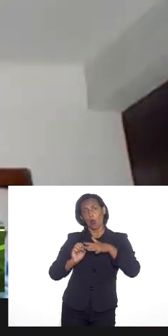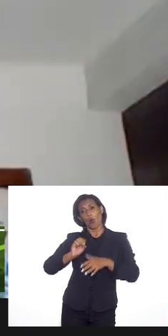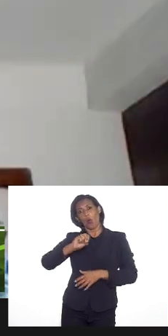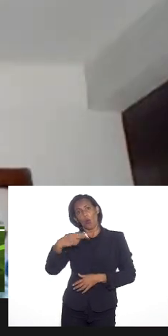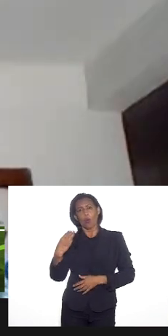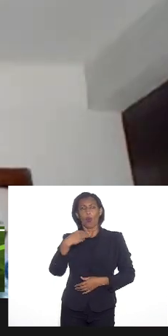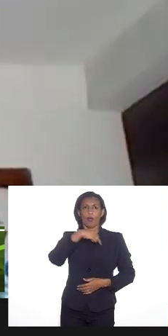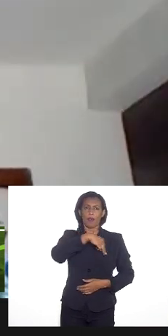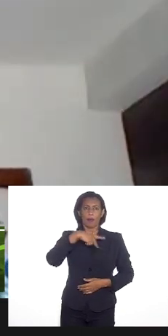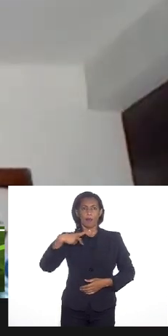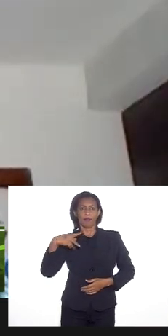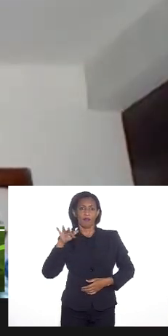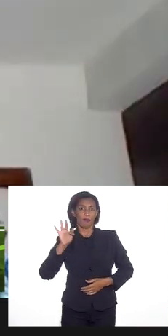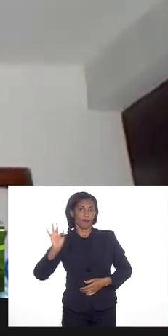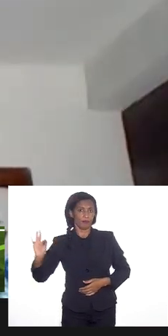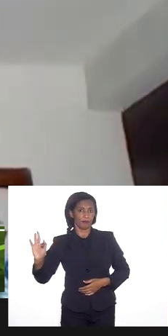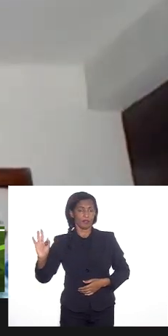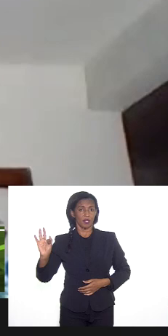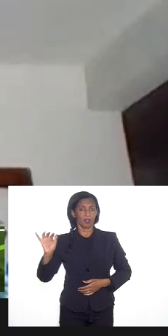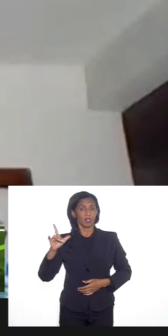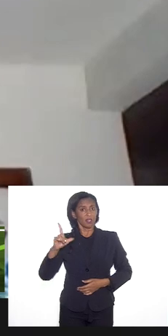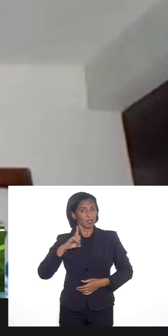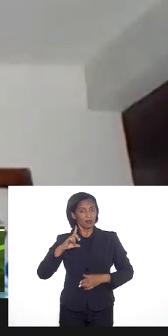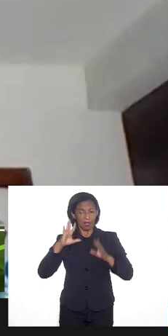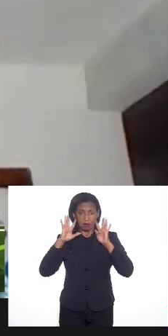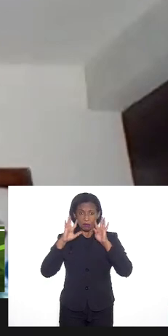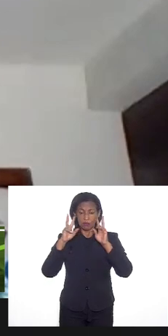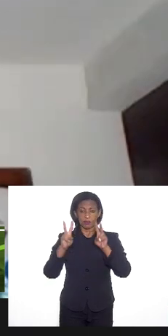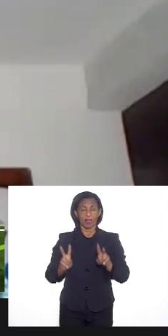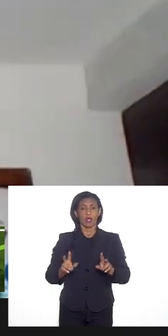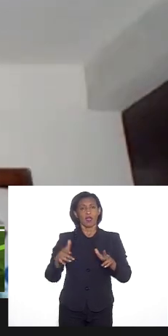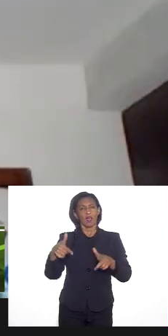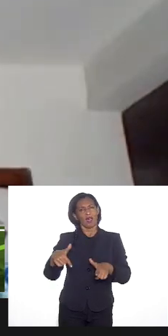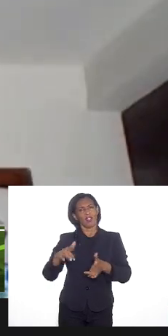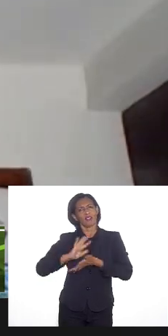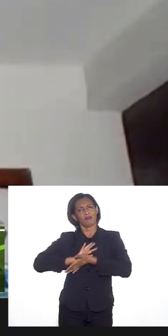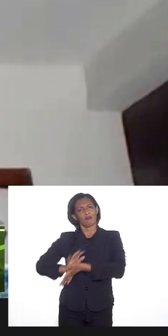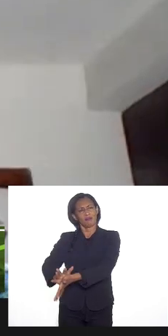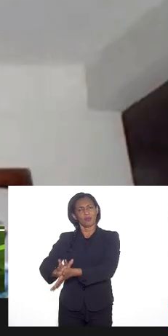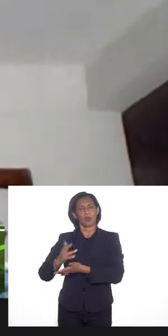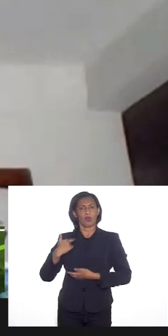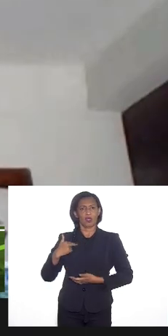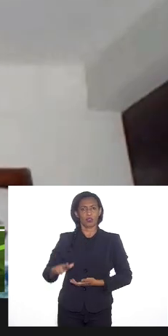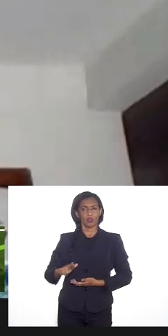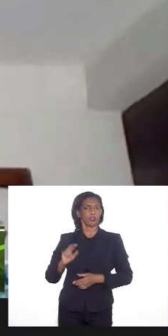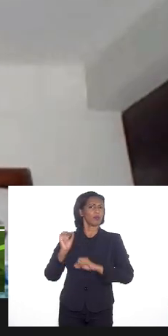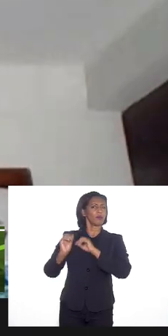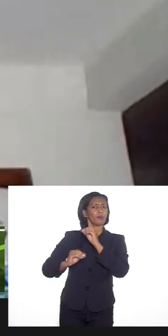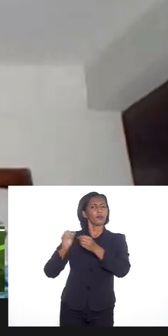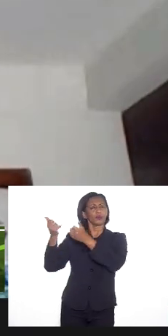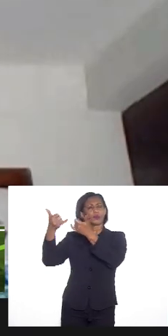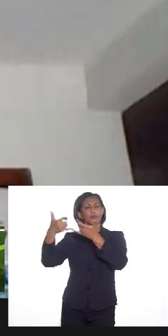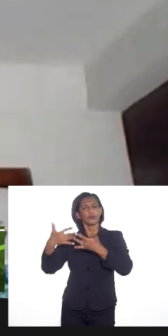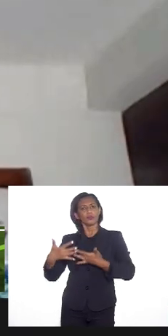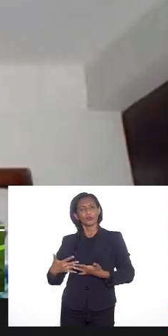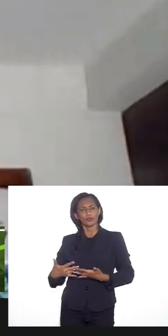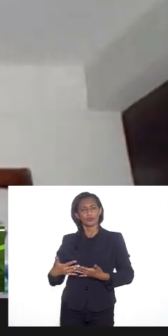Público Federal, de estar atento a esses casos de intolerância. Mas o que justifica